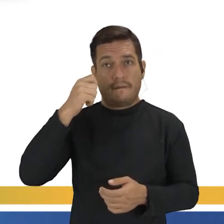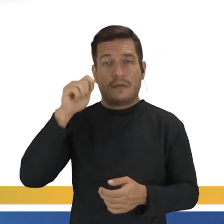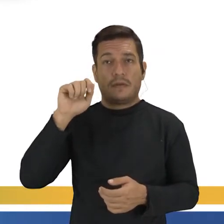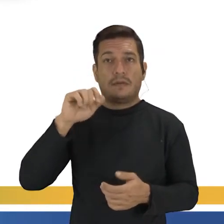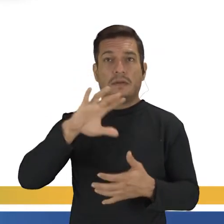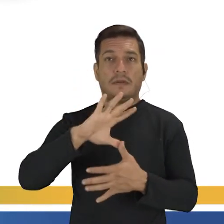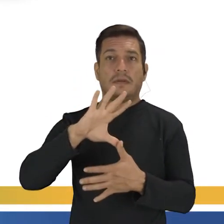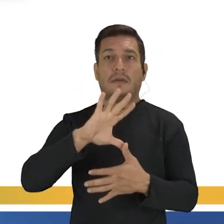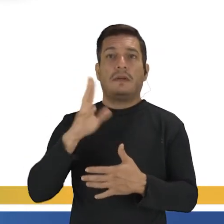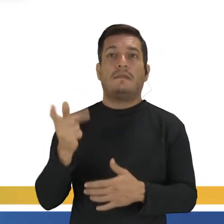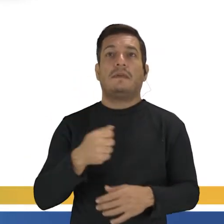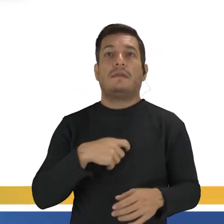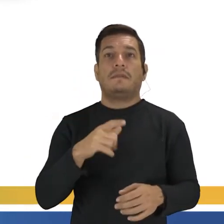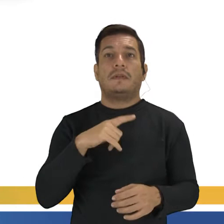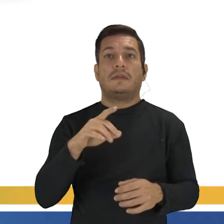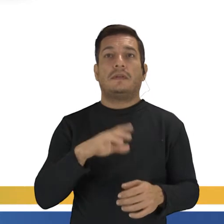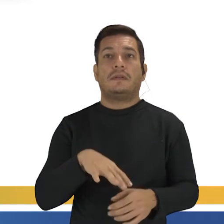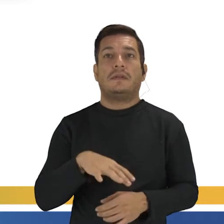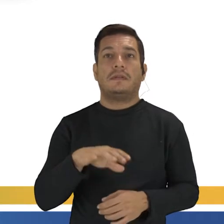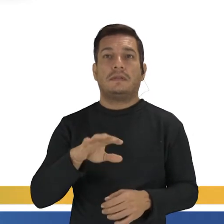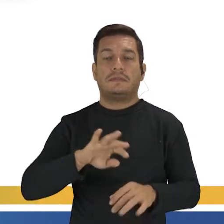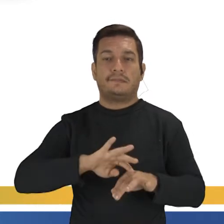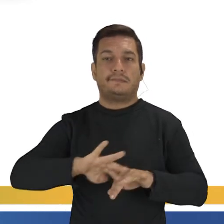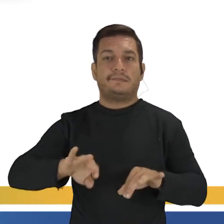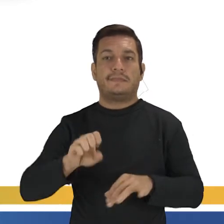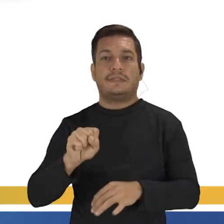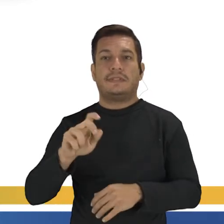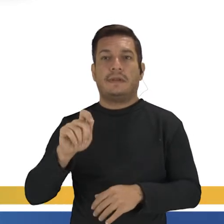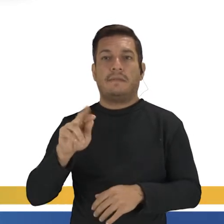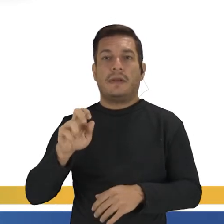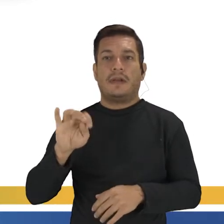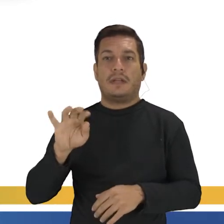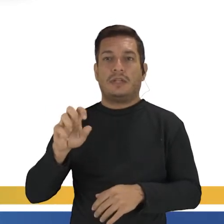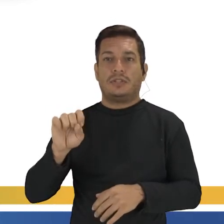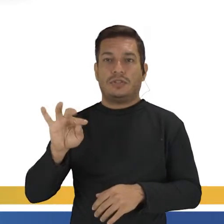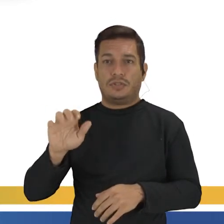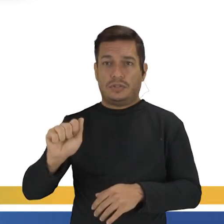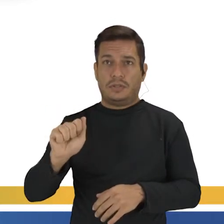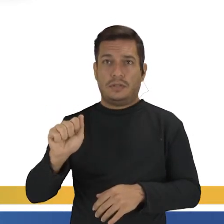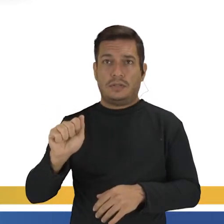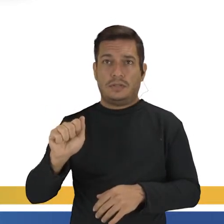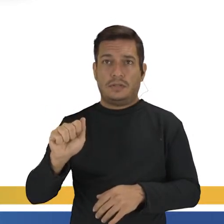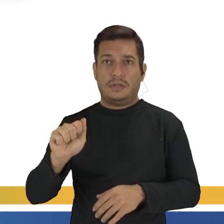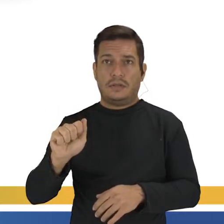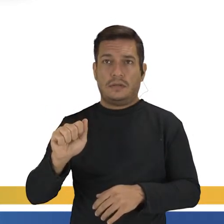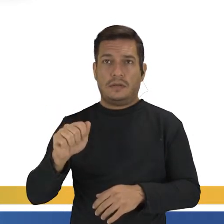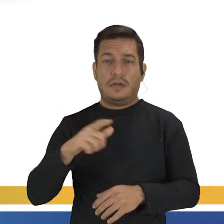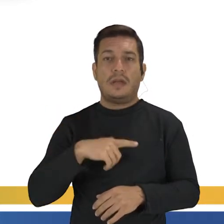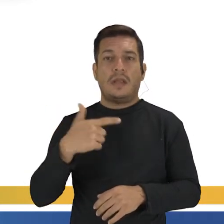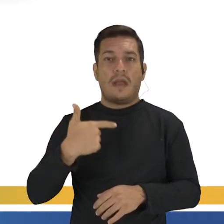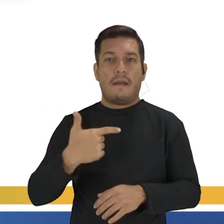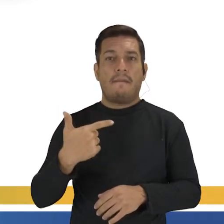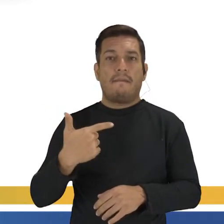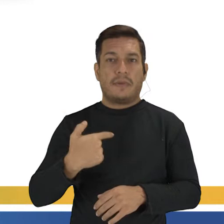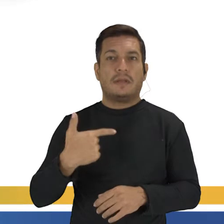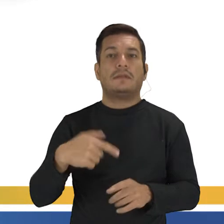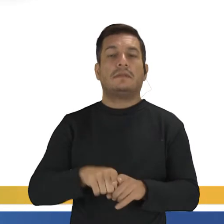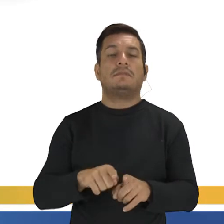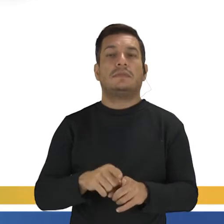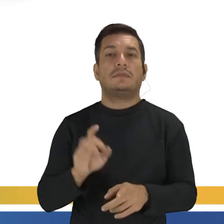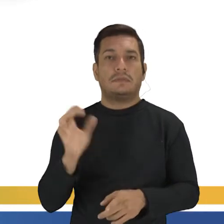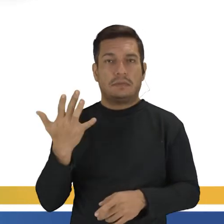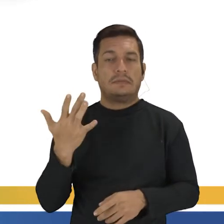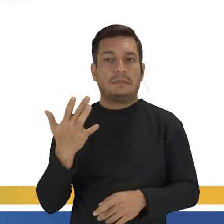Ele vem falando de uma unidade nacional negra, né? Então, o Malcolm X é um pouco mais radical. Ele é assassinado também, né?